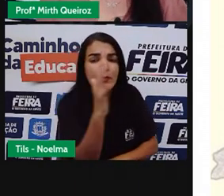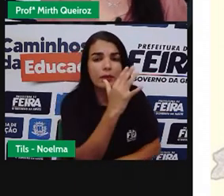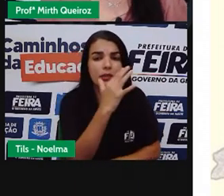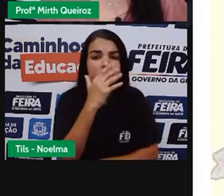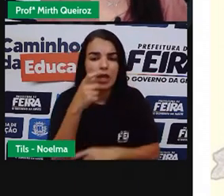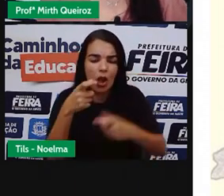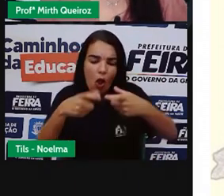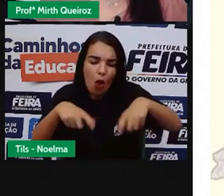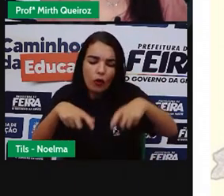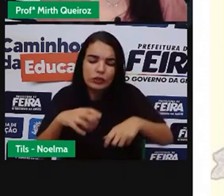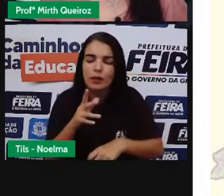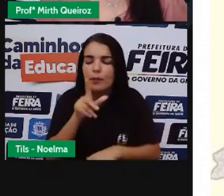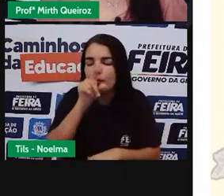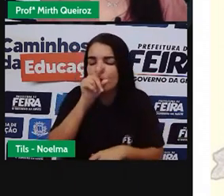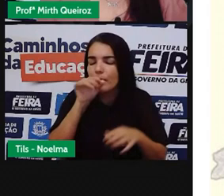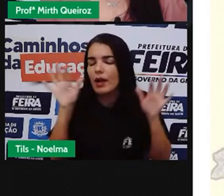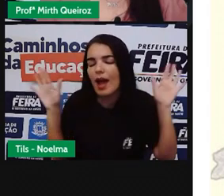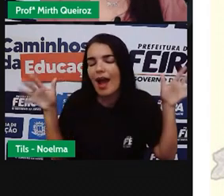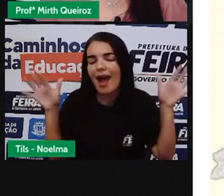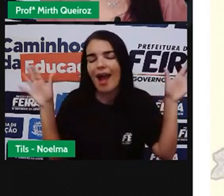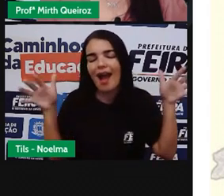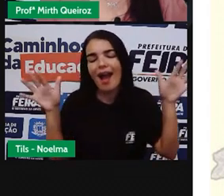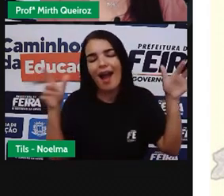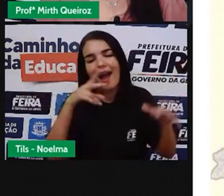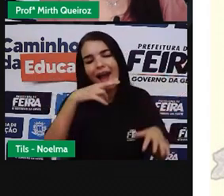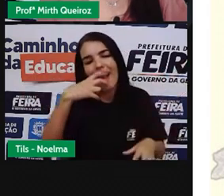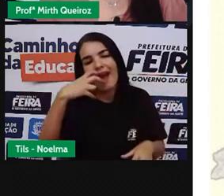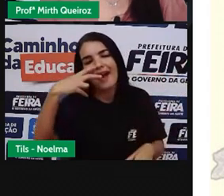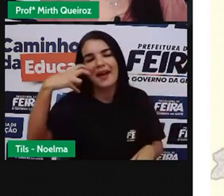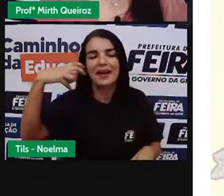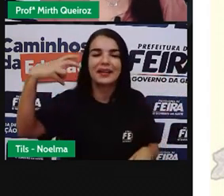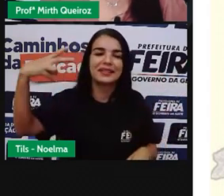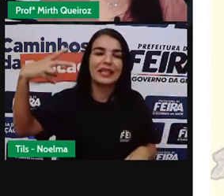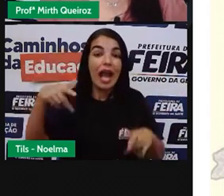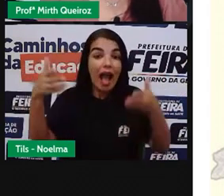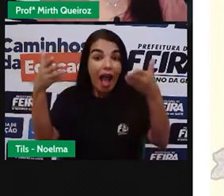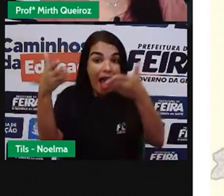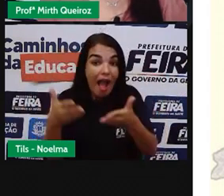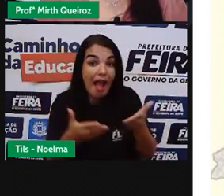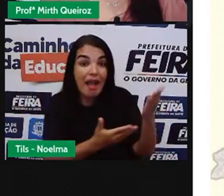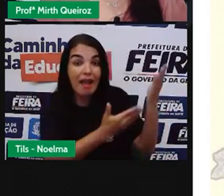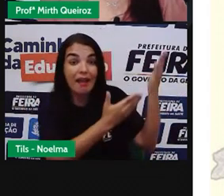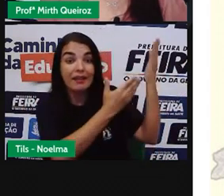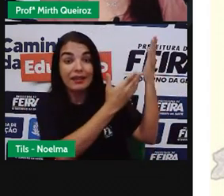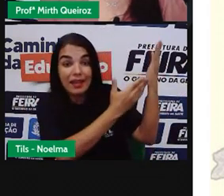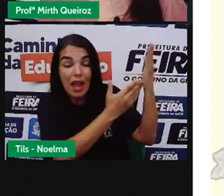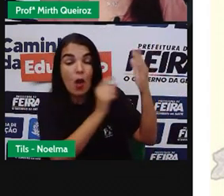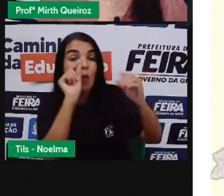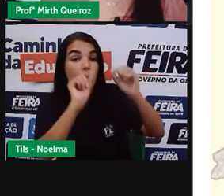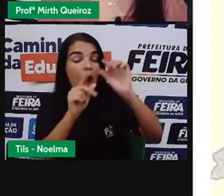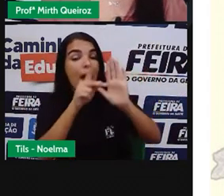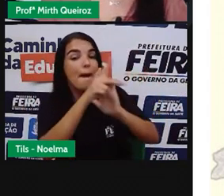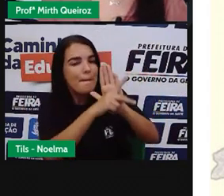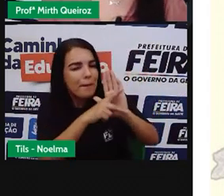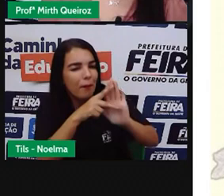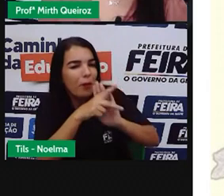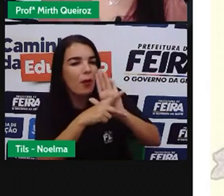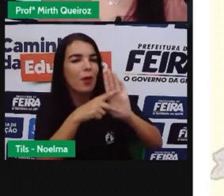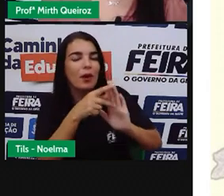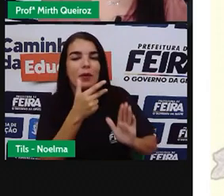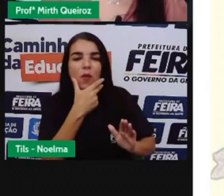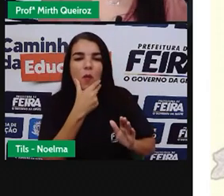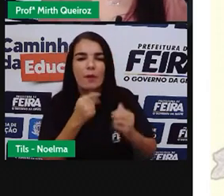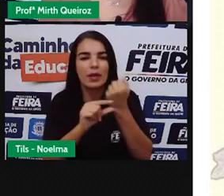Onde canta o sabiá Aqui nós temos Um poema De Gonçalves Dias Antônio Gonçalves Dias